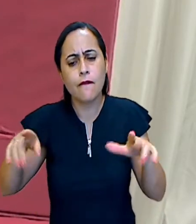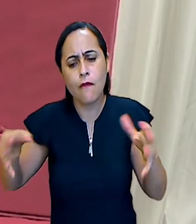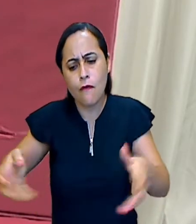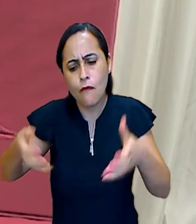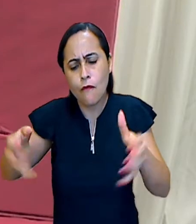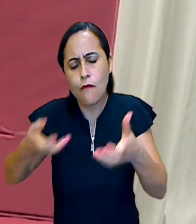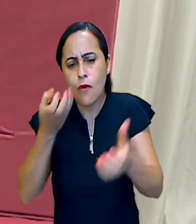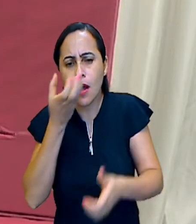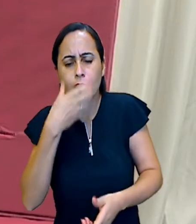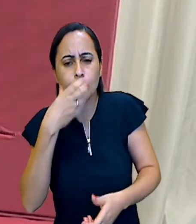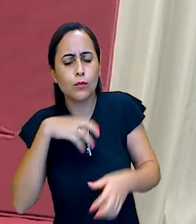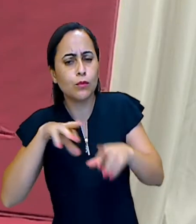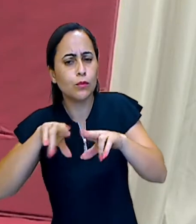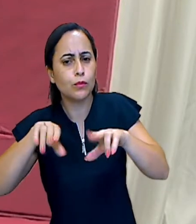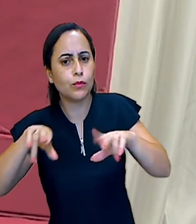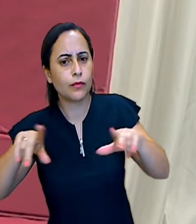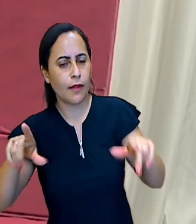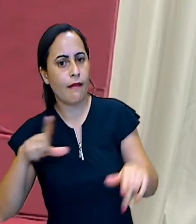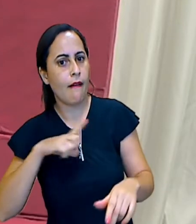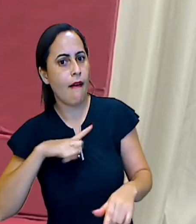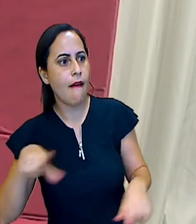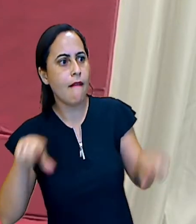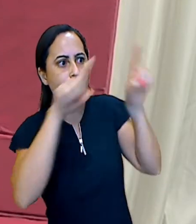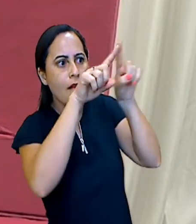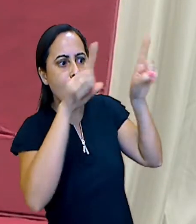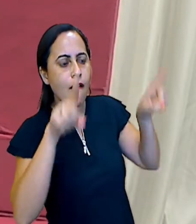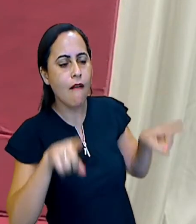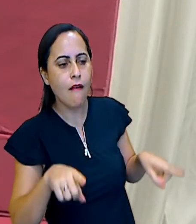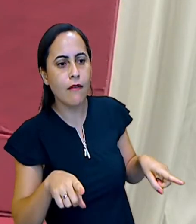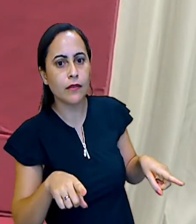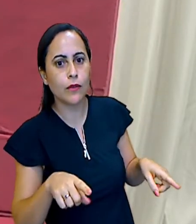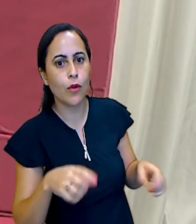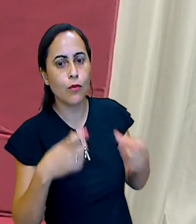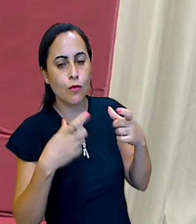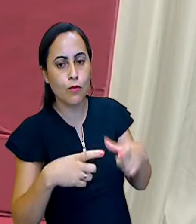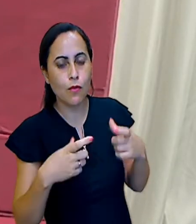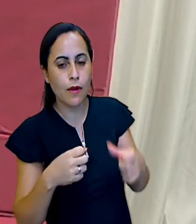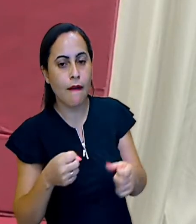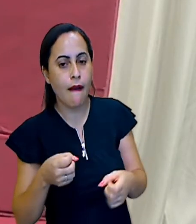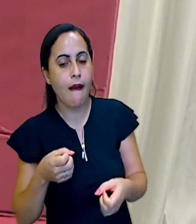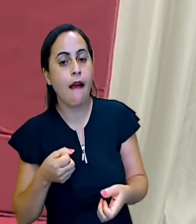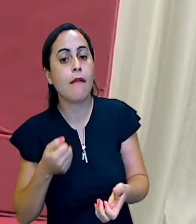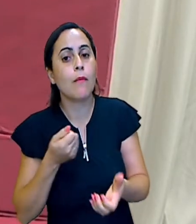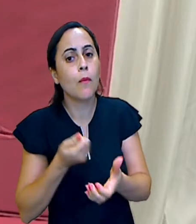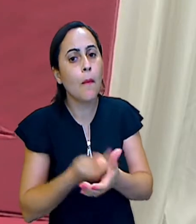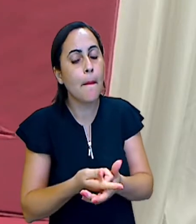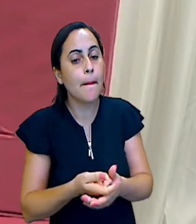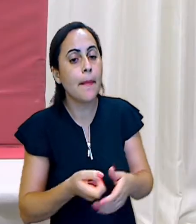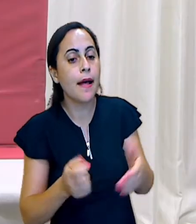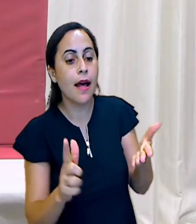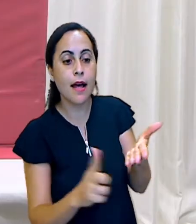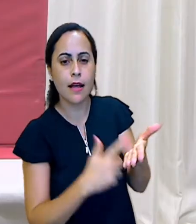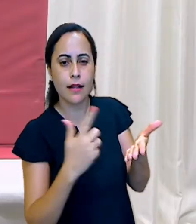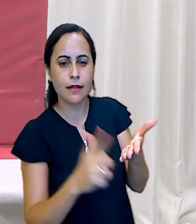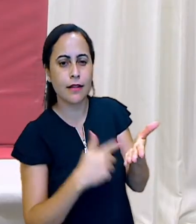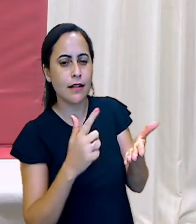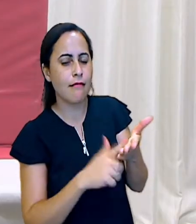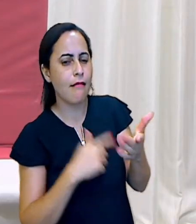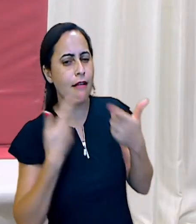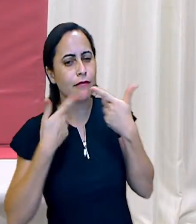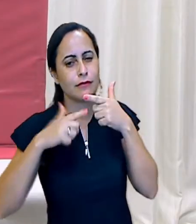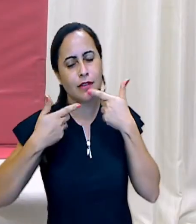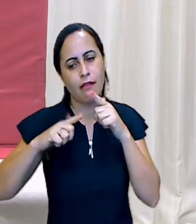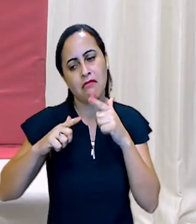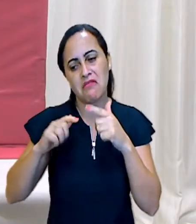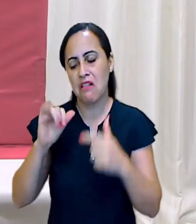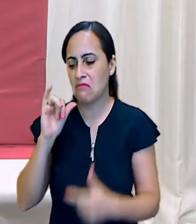grandes, livros pequenos, engraçados e sem graça, com figuras